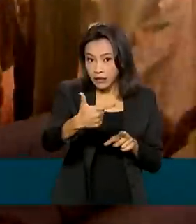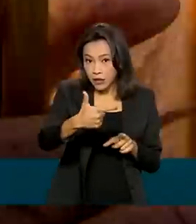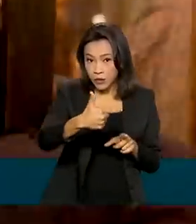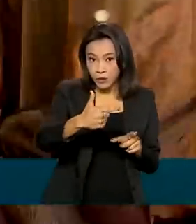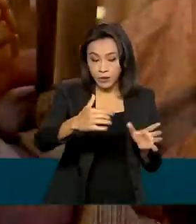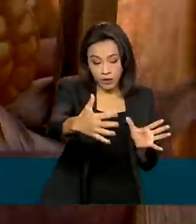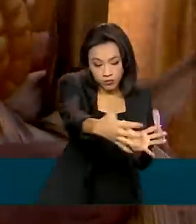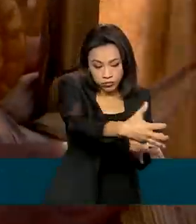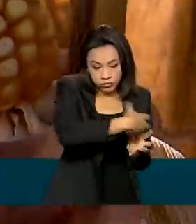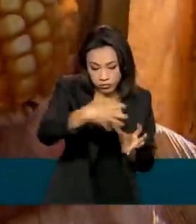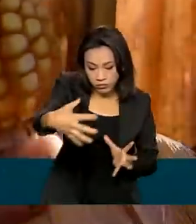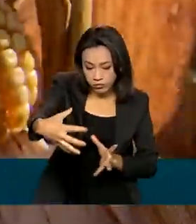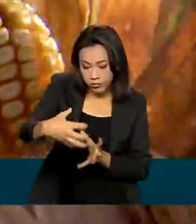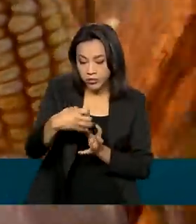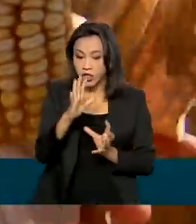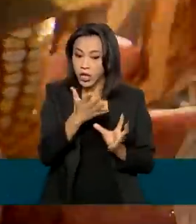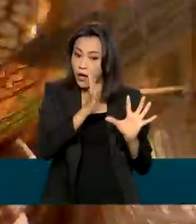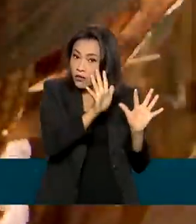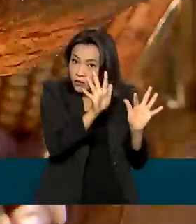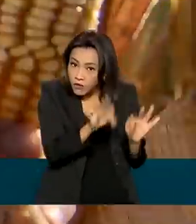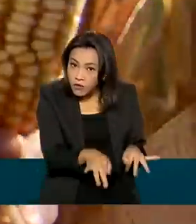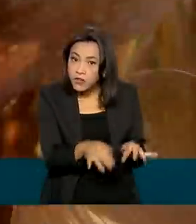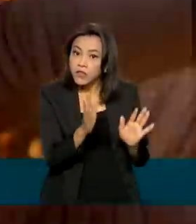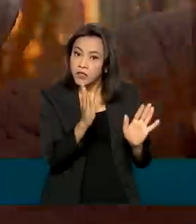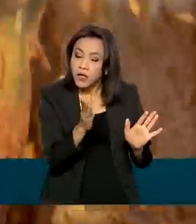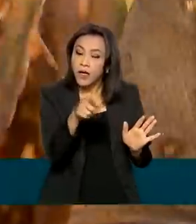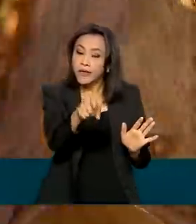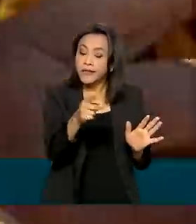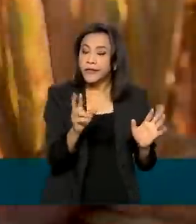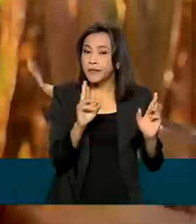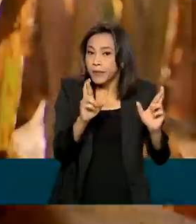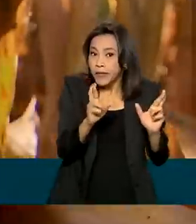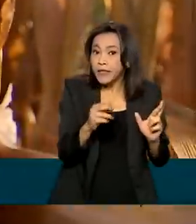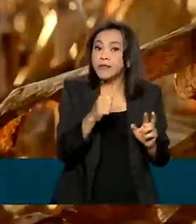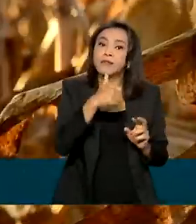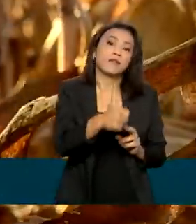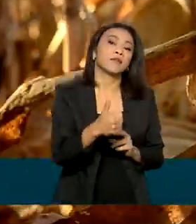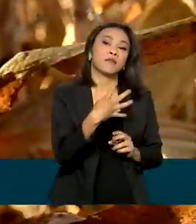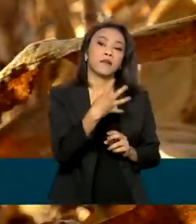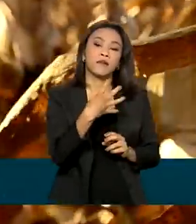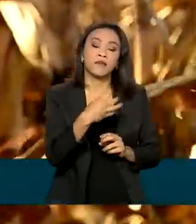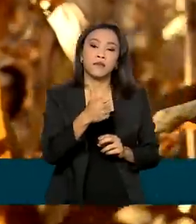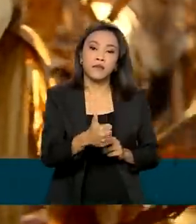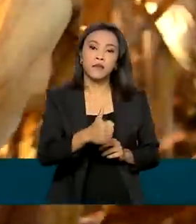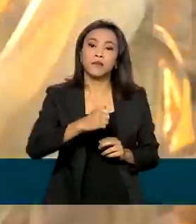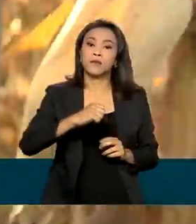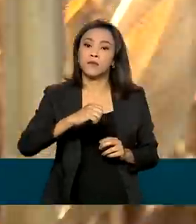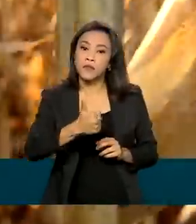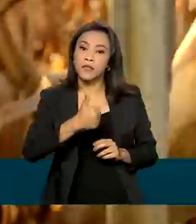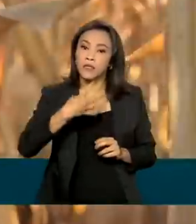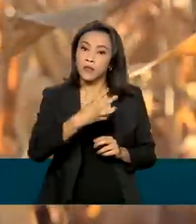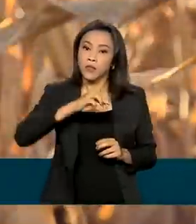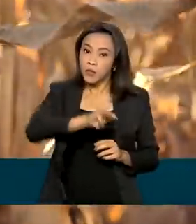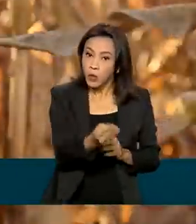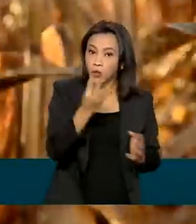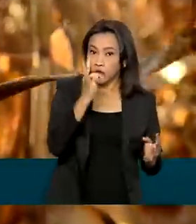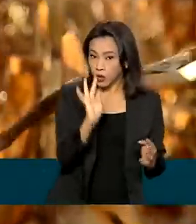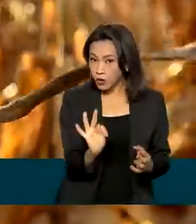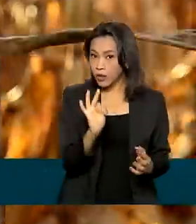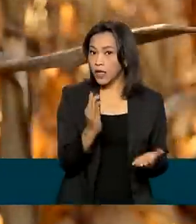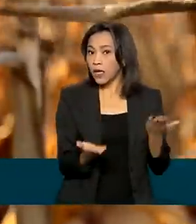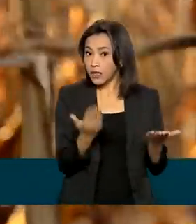sendo finalizadas e a produção estimada é de 114 milhões de toneladas, cerca de 31%